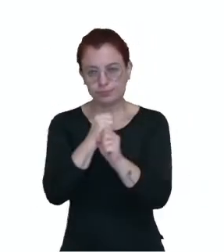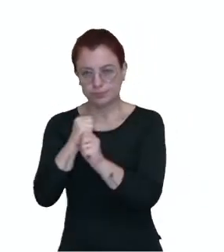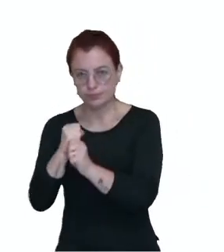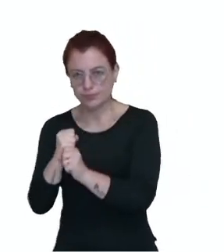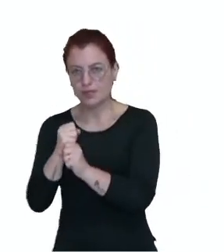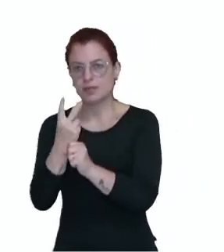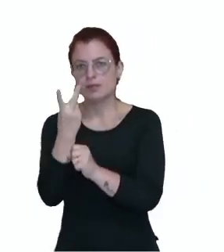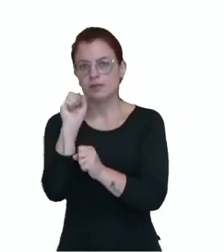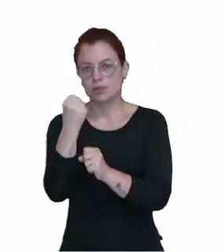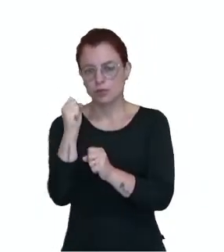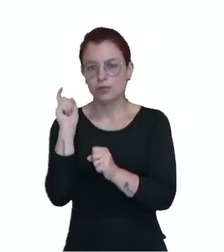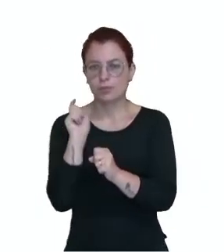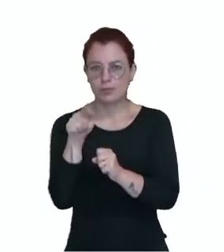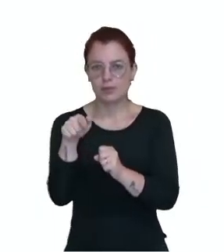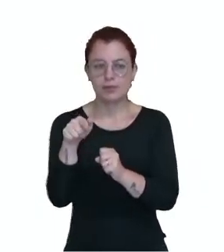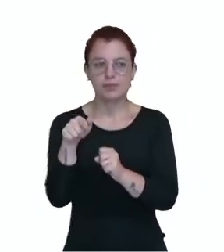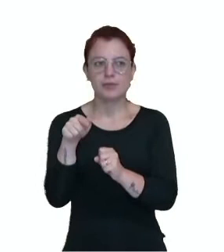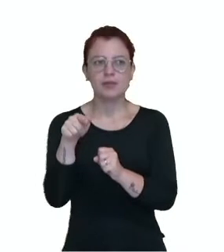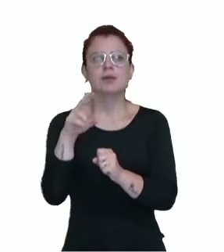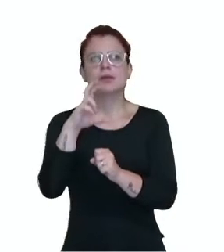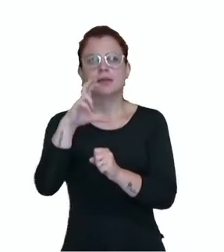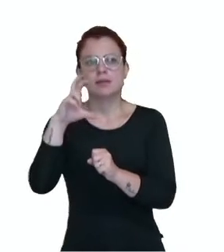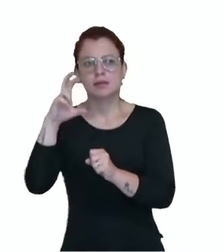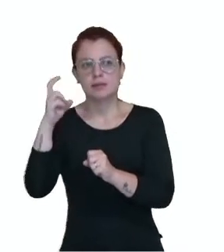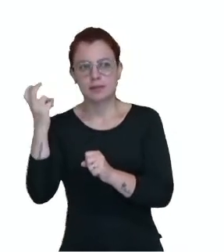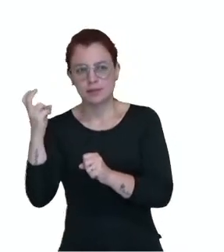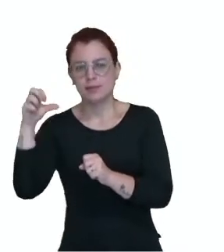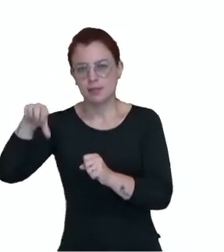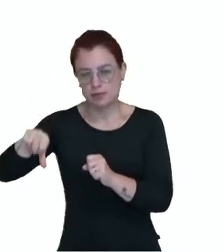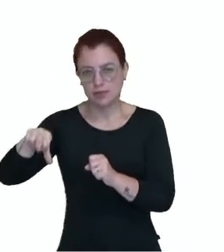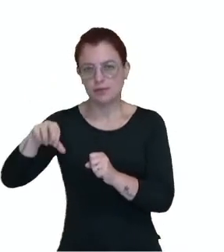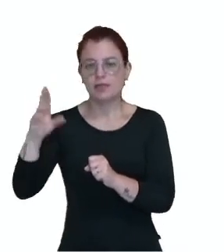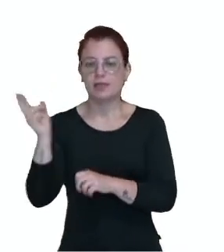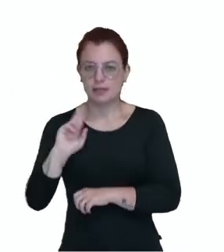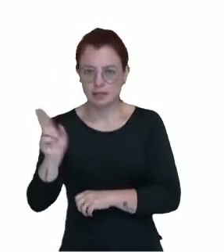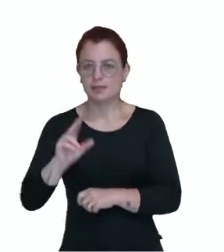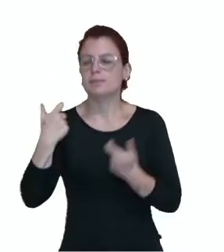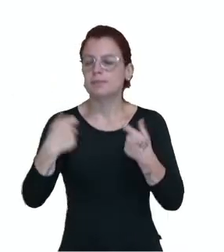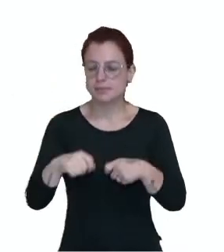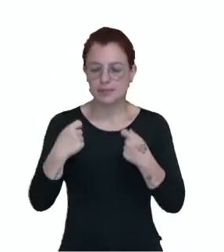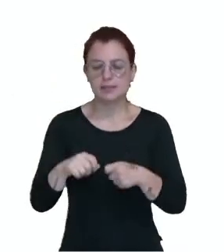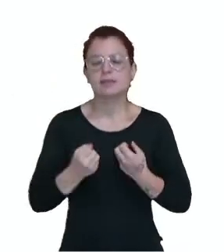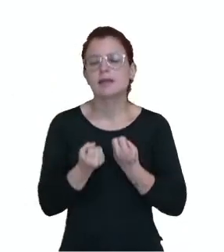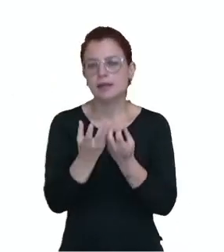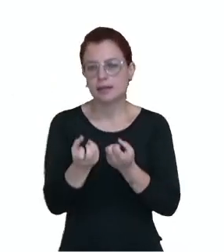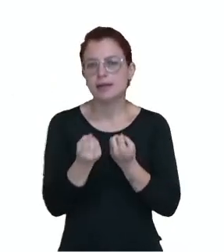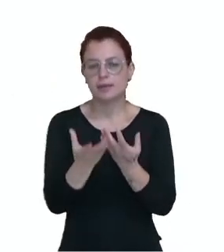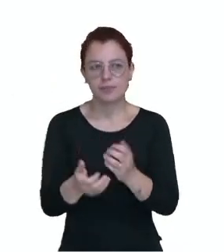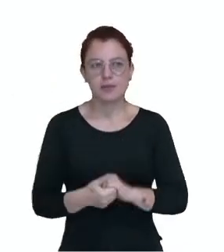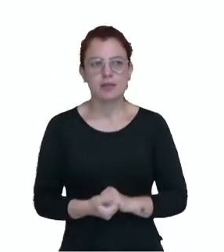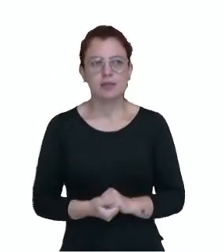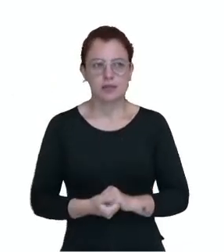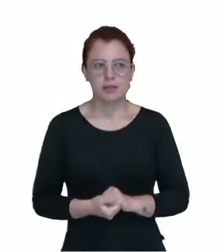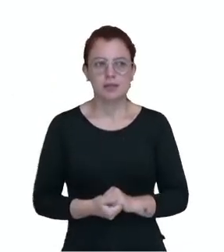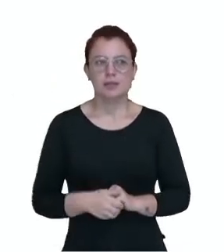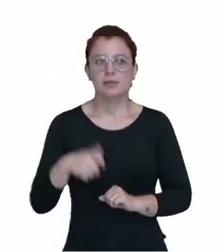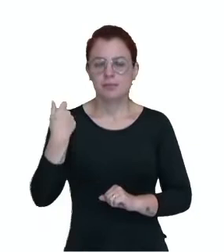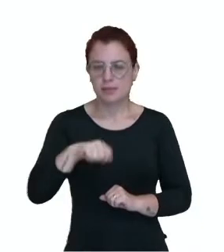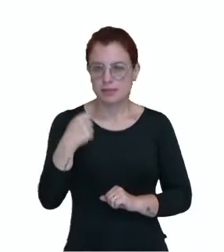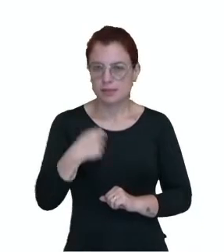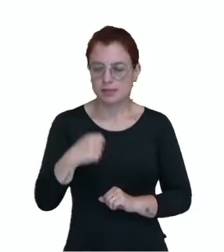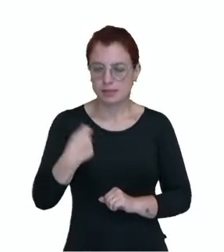28.559 reais e 70 centavos. Deve enviar a